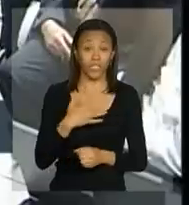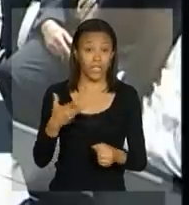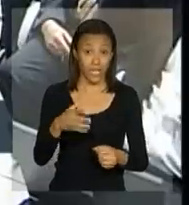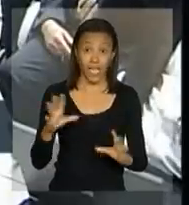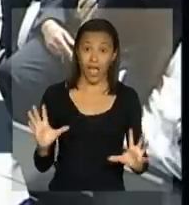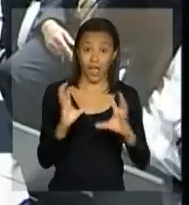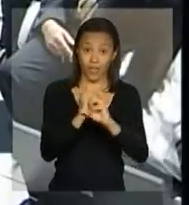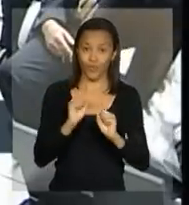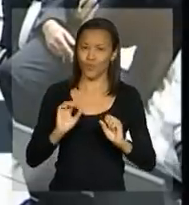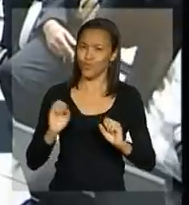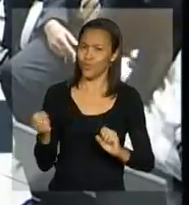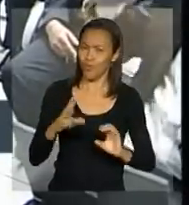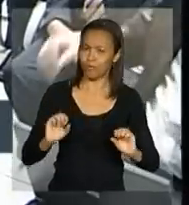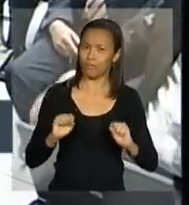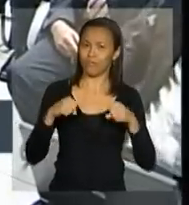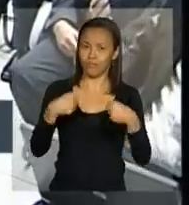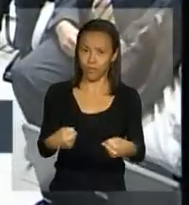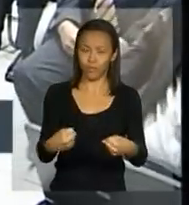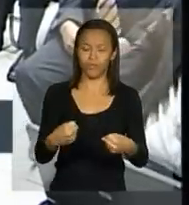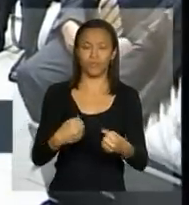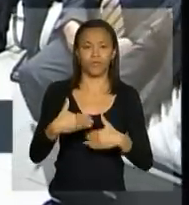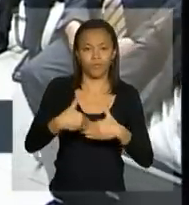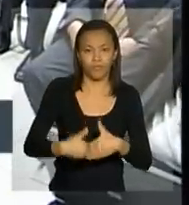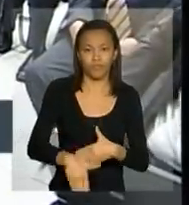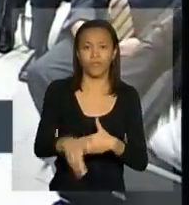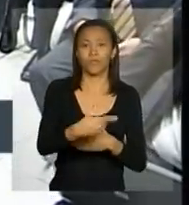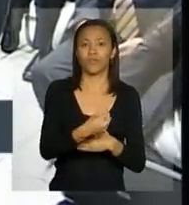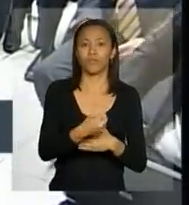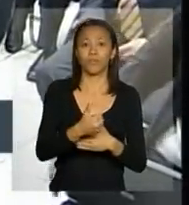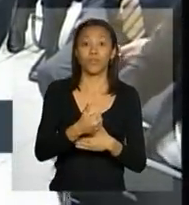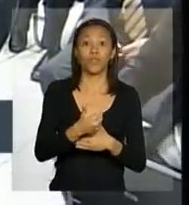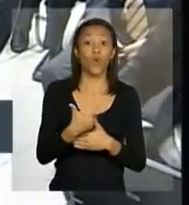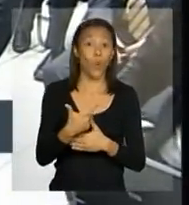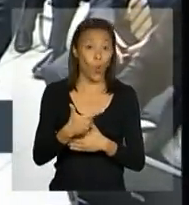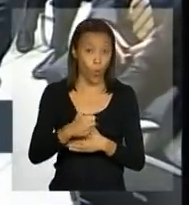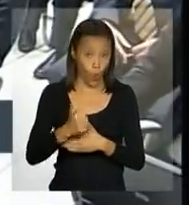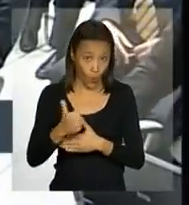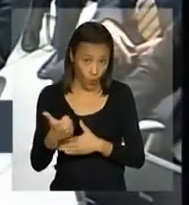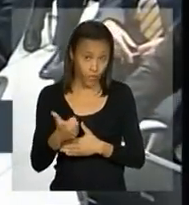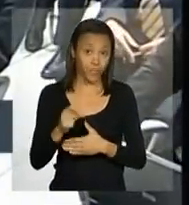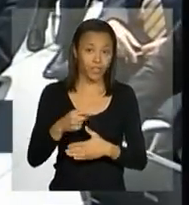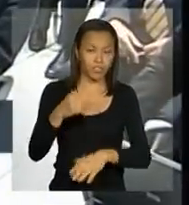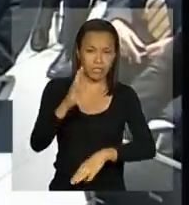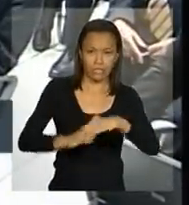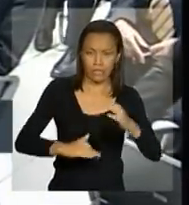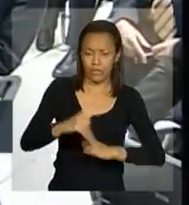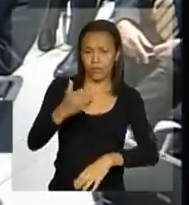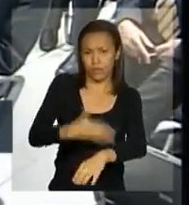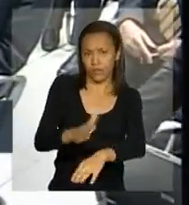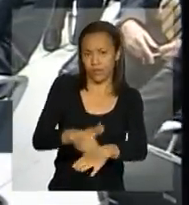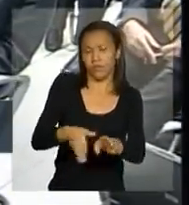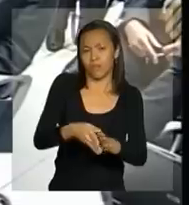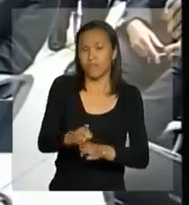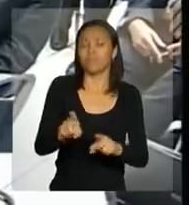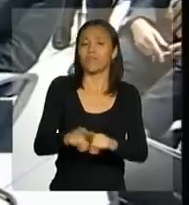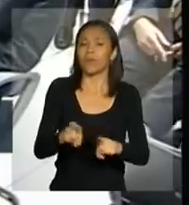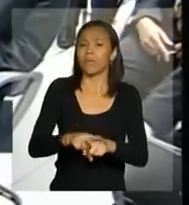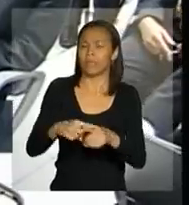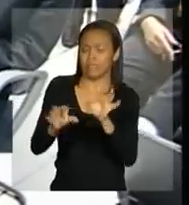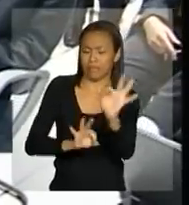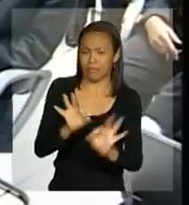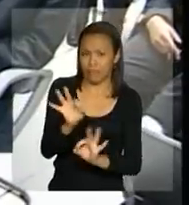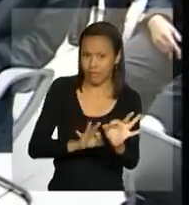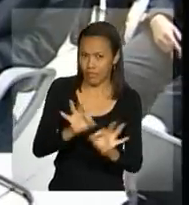esforço iniciado a partir do ano de 2011 de profissionalização, de maior planejamento e, sobretudo,